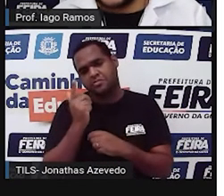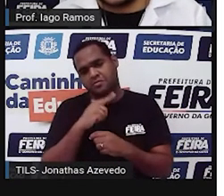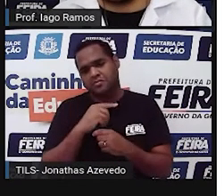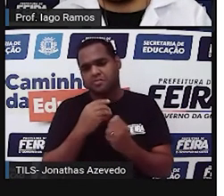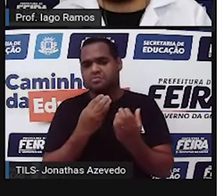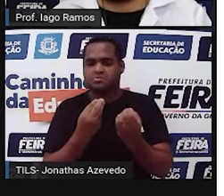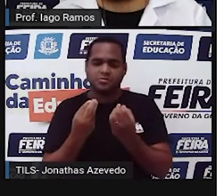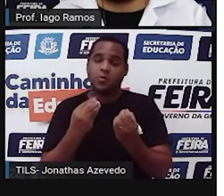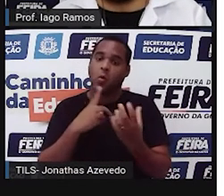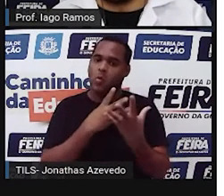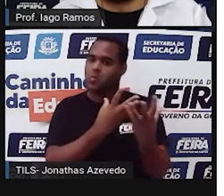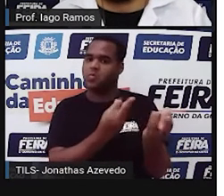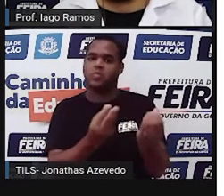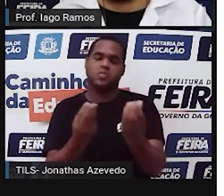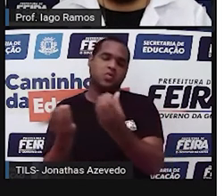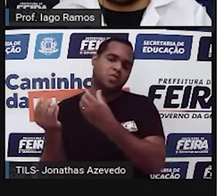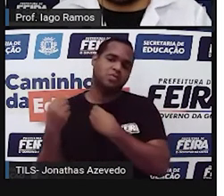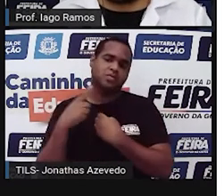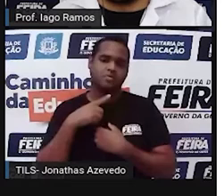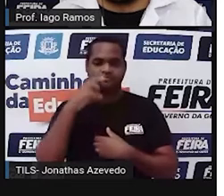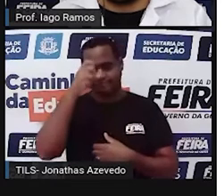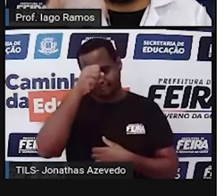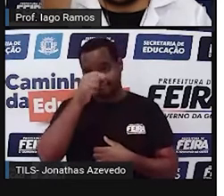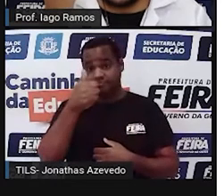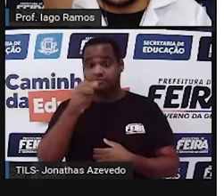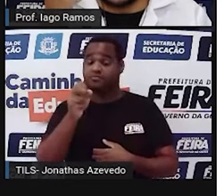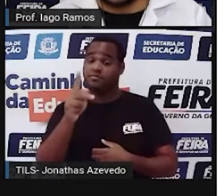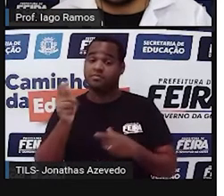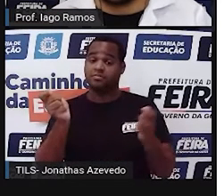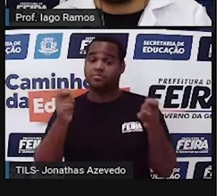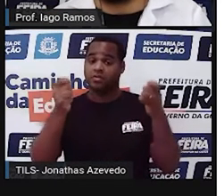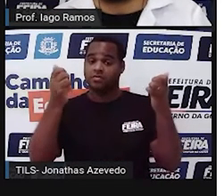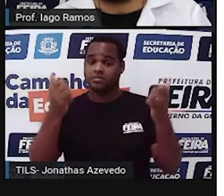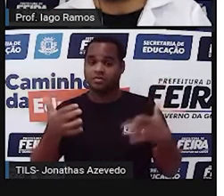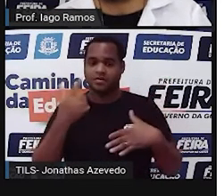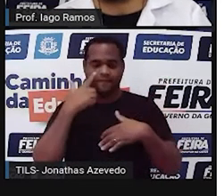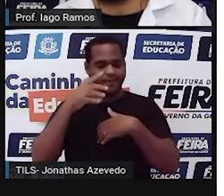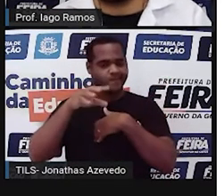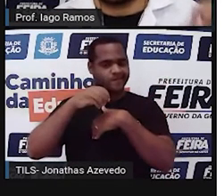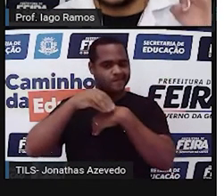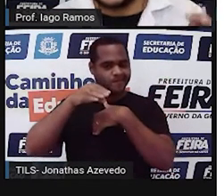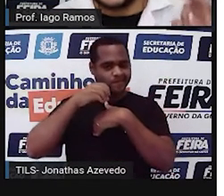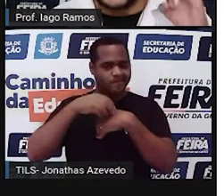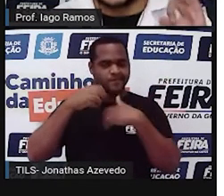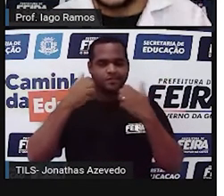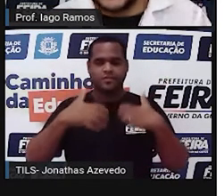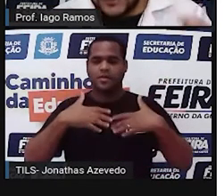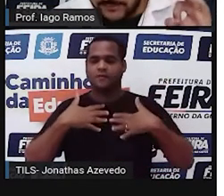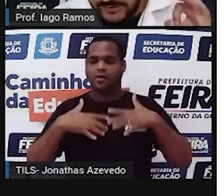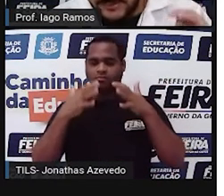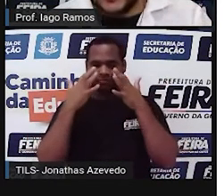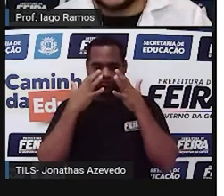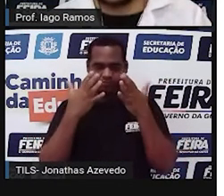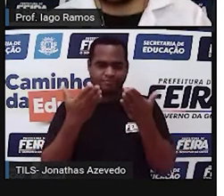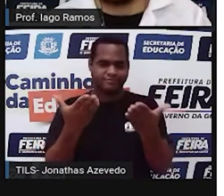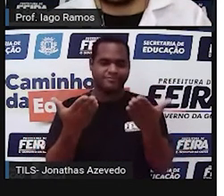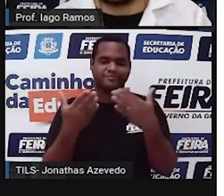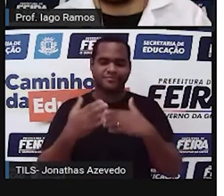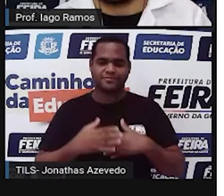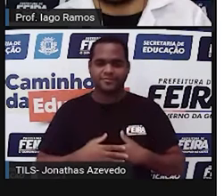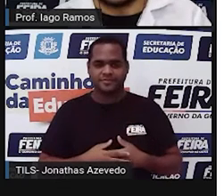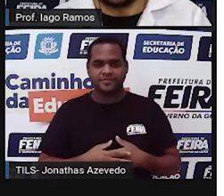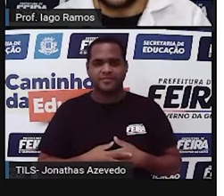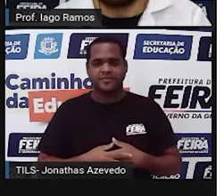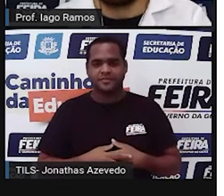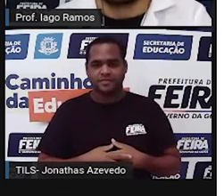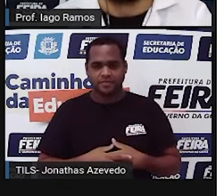ou bastante coisa, tá bom? Beleza? Então vem aqui com o máximo de atenção que você tiver,